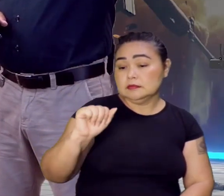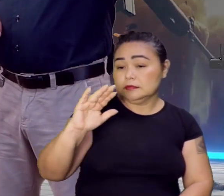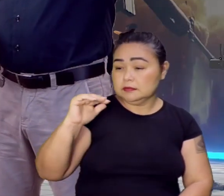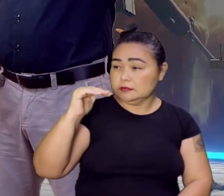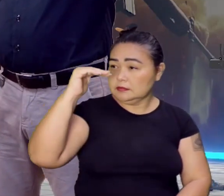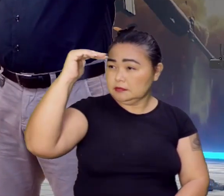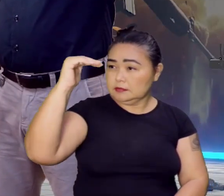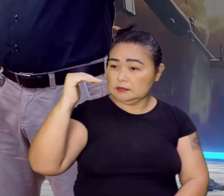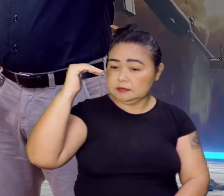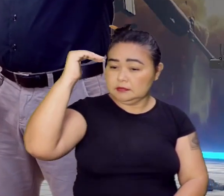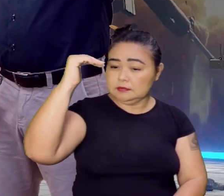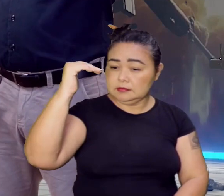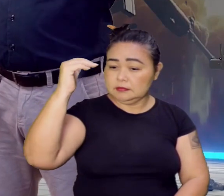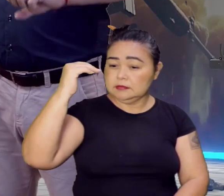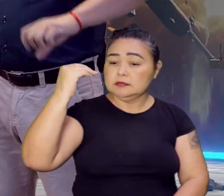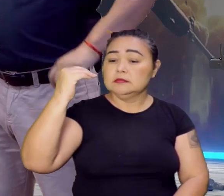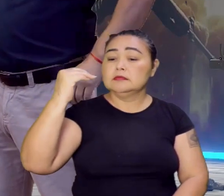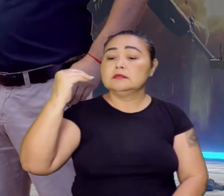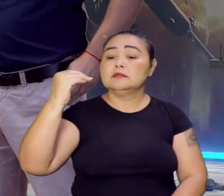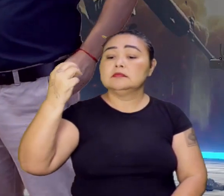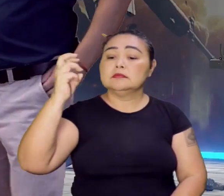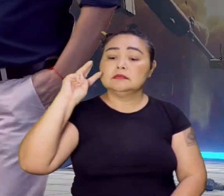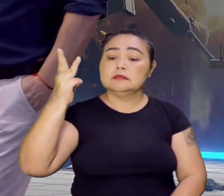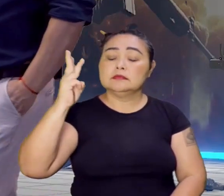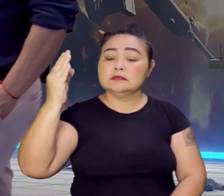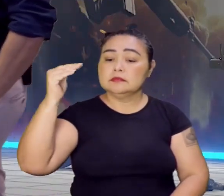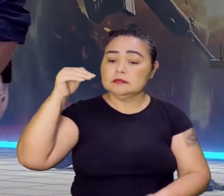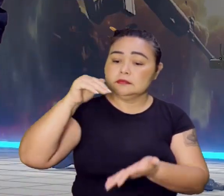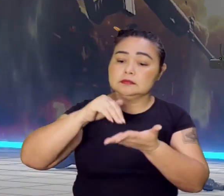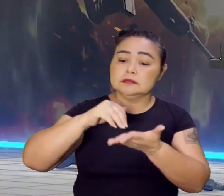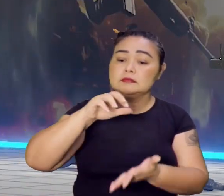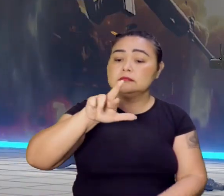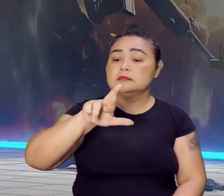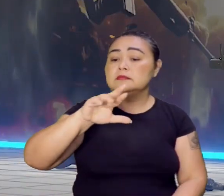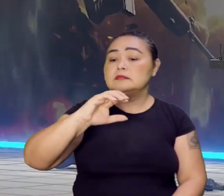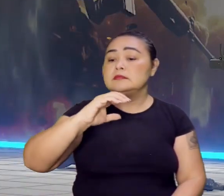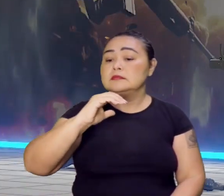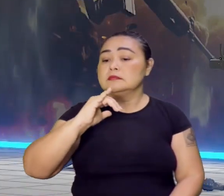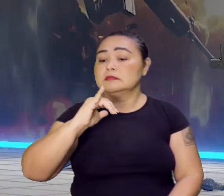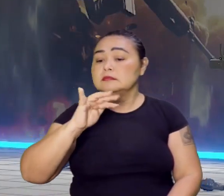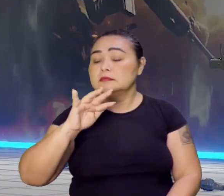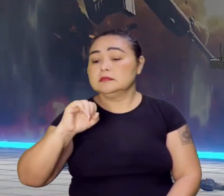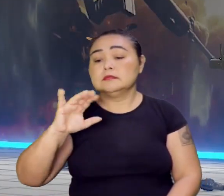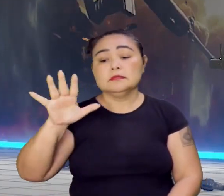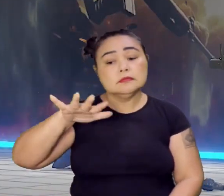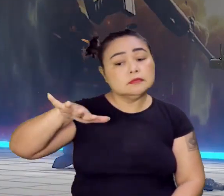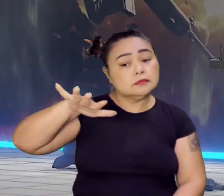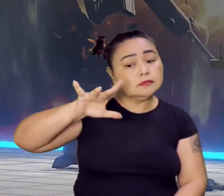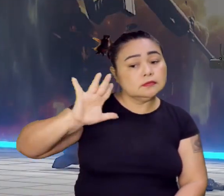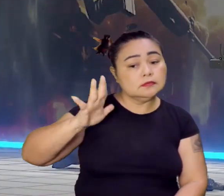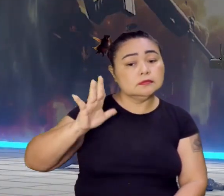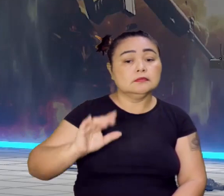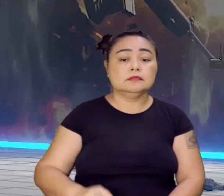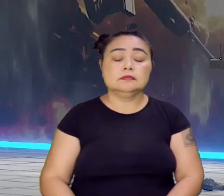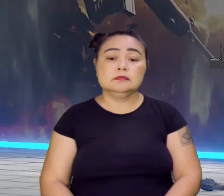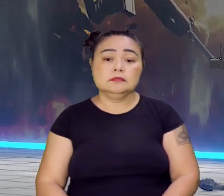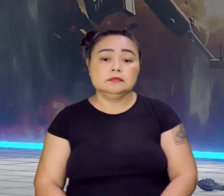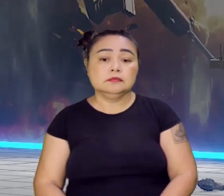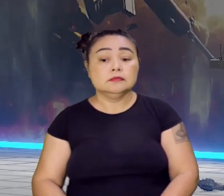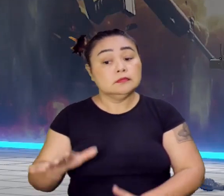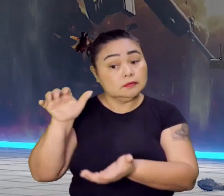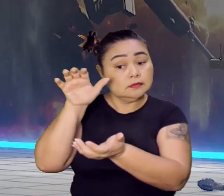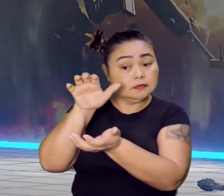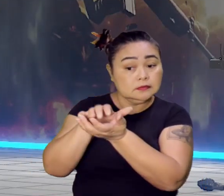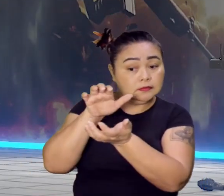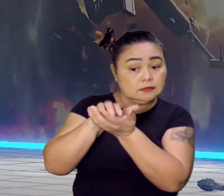de São Luís do Maranhão até o Recife ali, Olinda, Recife, em Pernambuco.